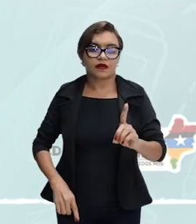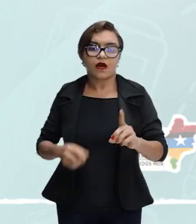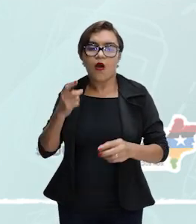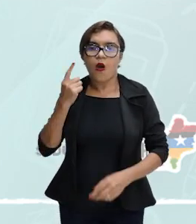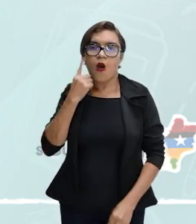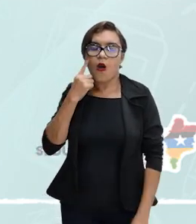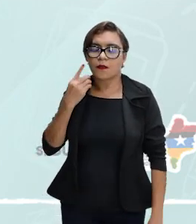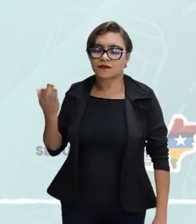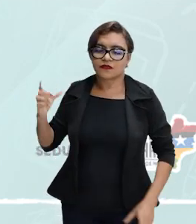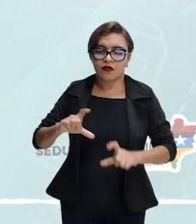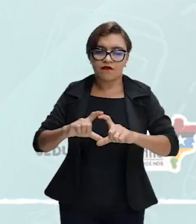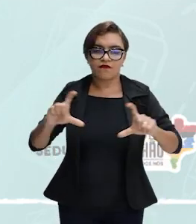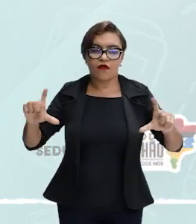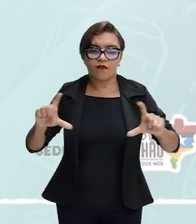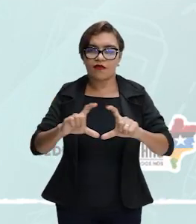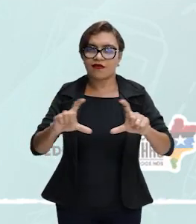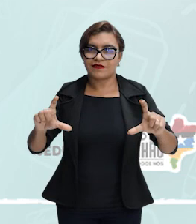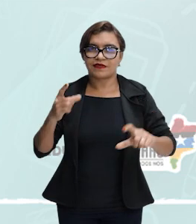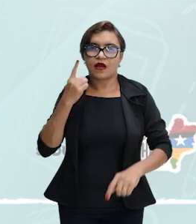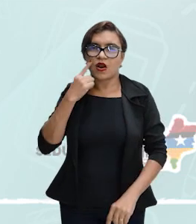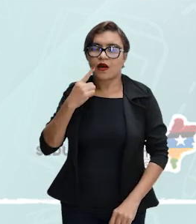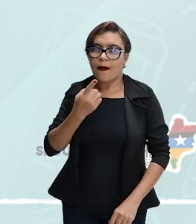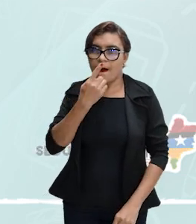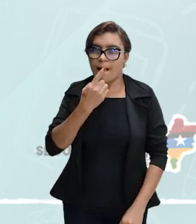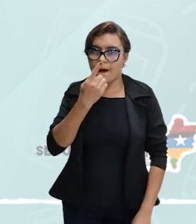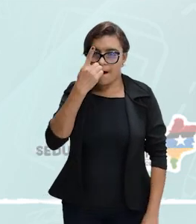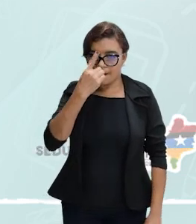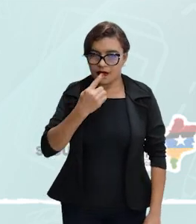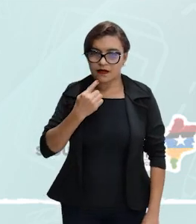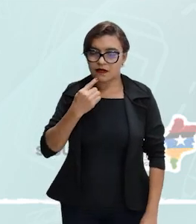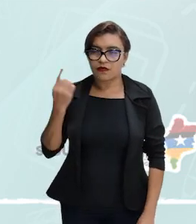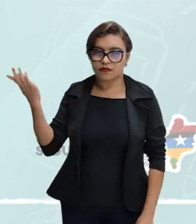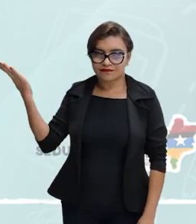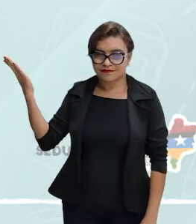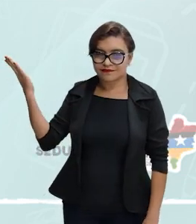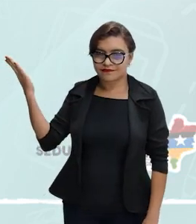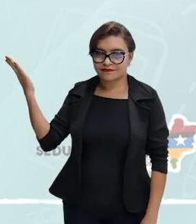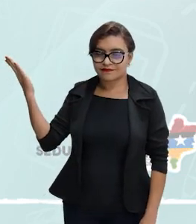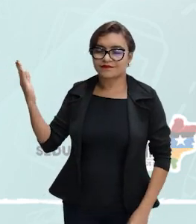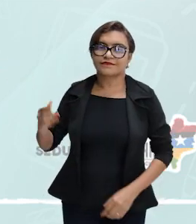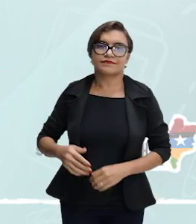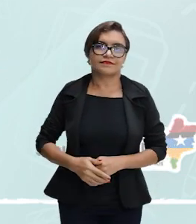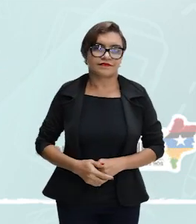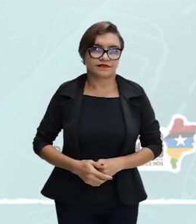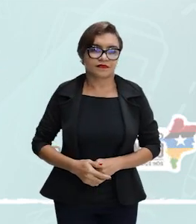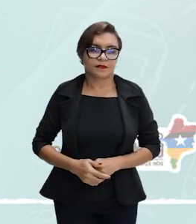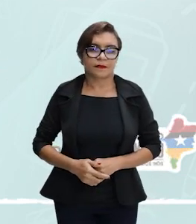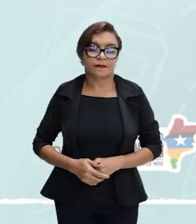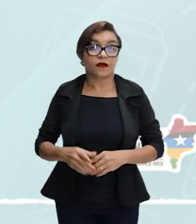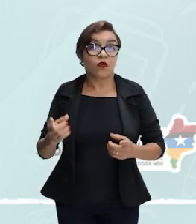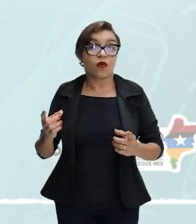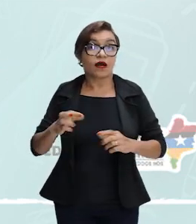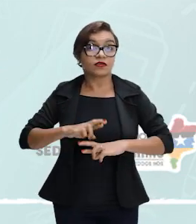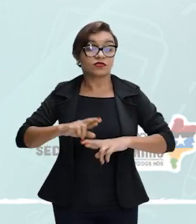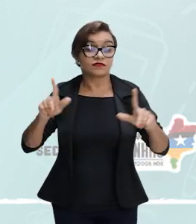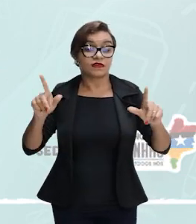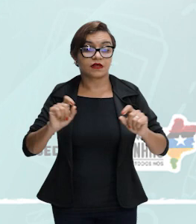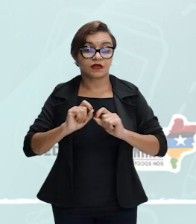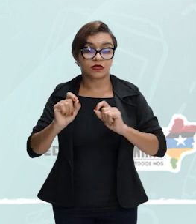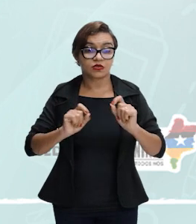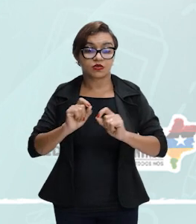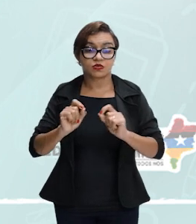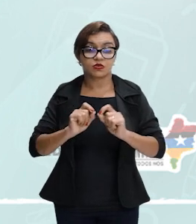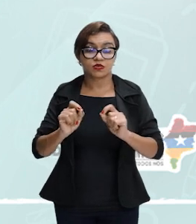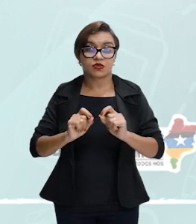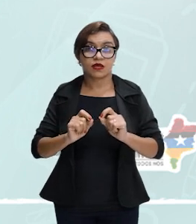seno de I menos R e E é igual ao cosseno de R. Então, o desvio vai ser dado pelo quê? Pelo E que é a espessura das